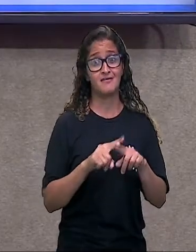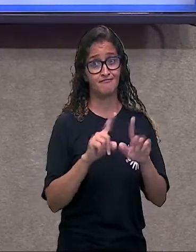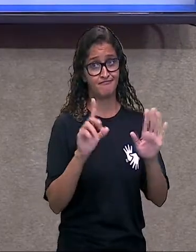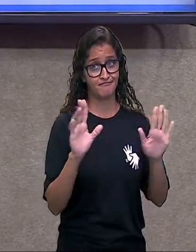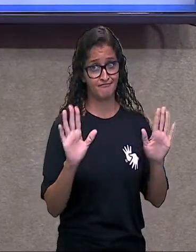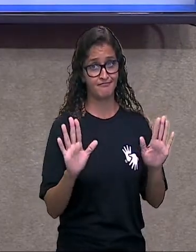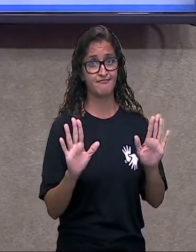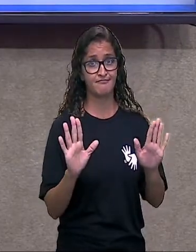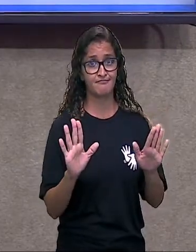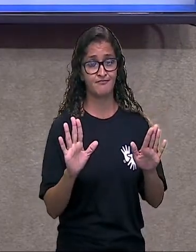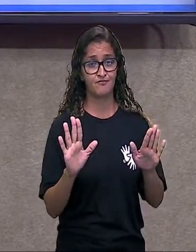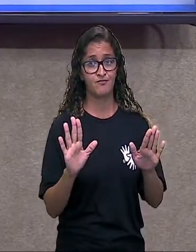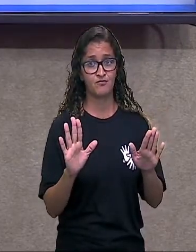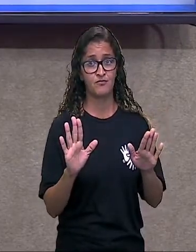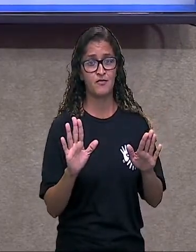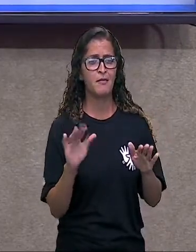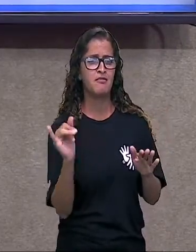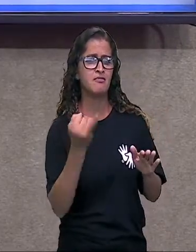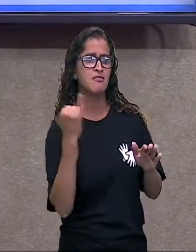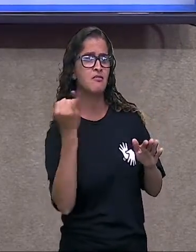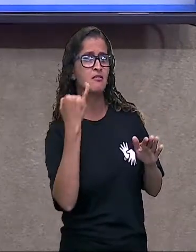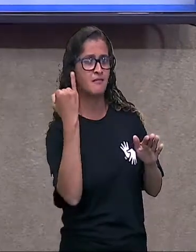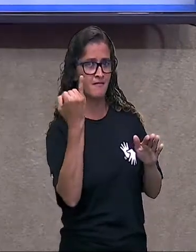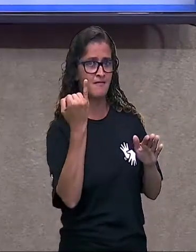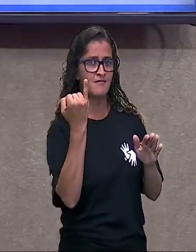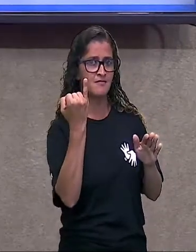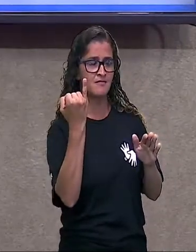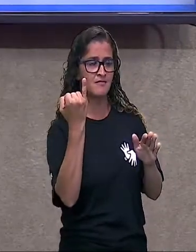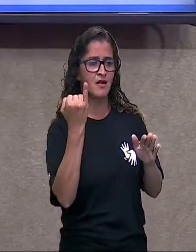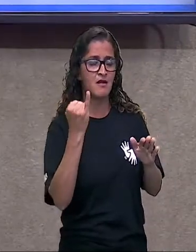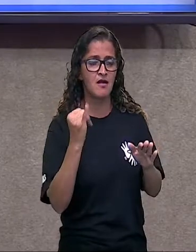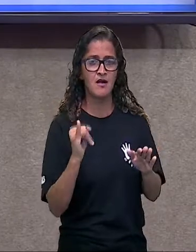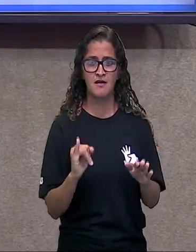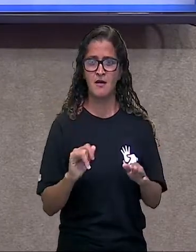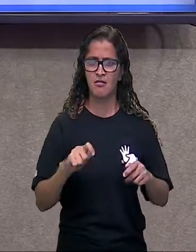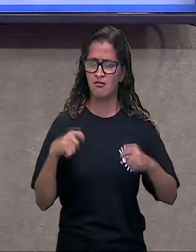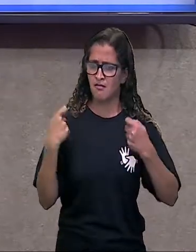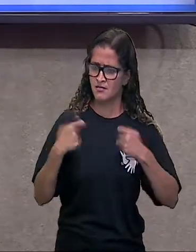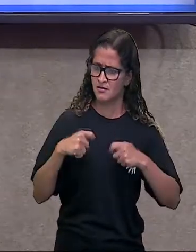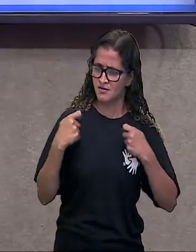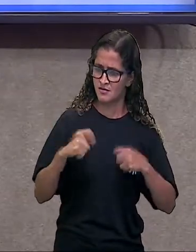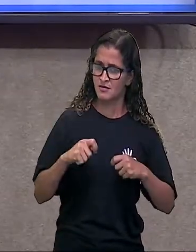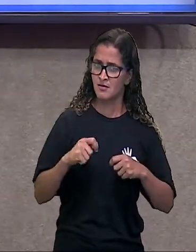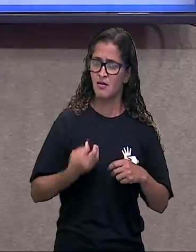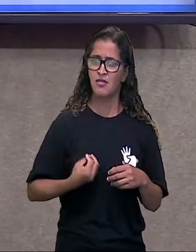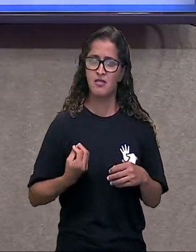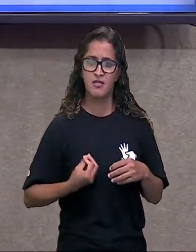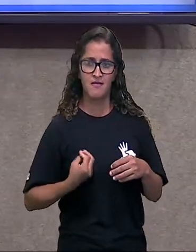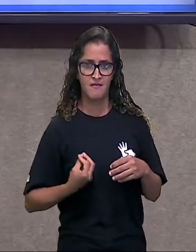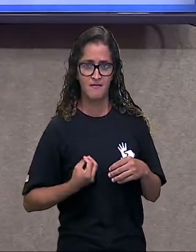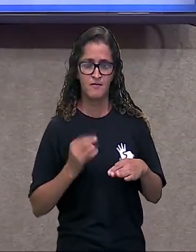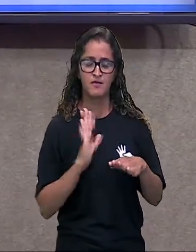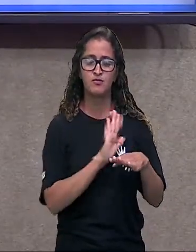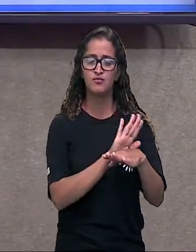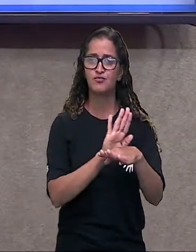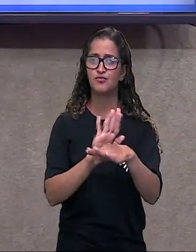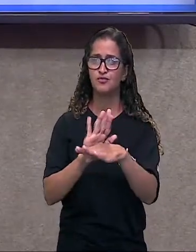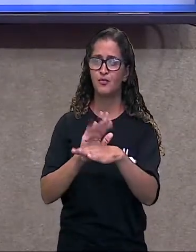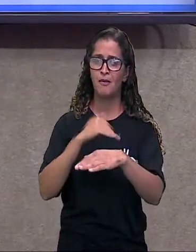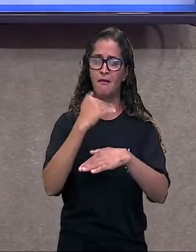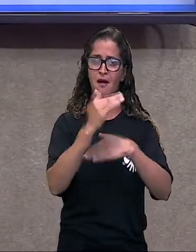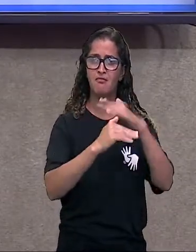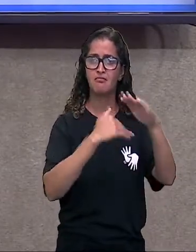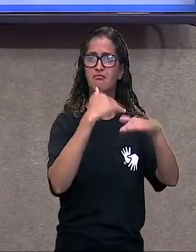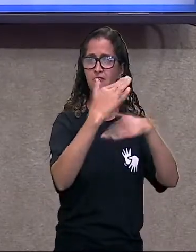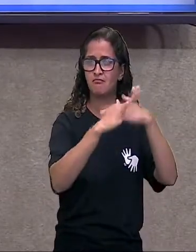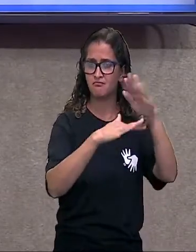Mas eles são muito importantes e essenciais para os seres vivos. Tá